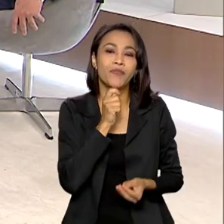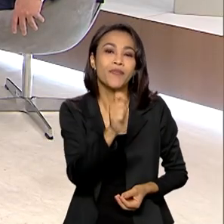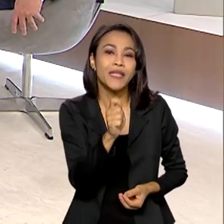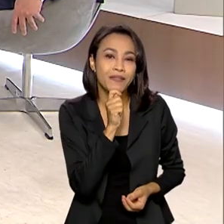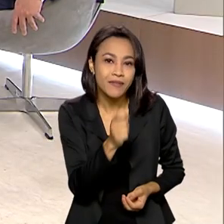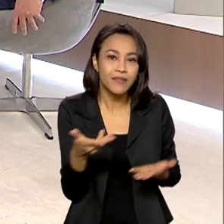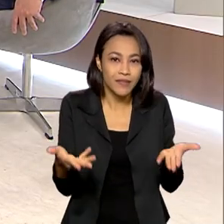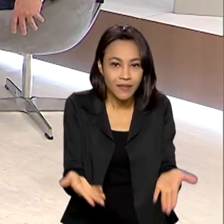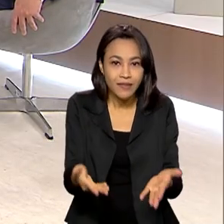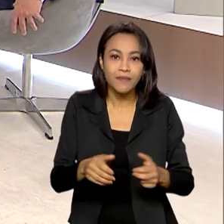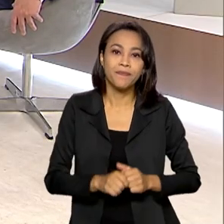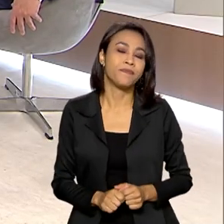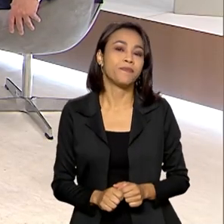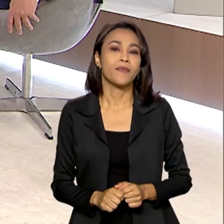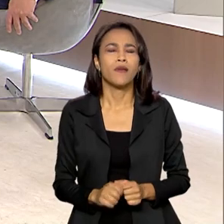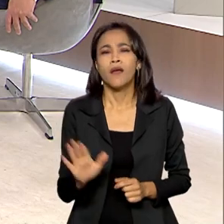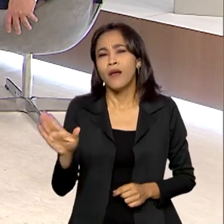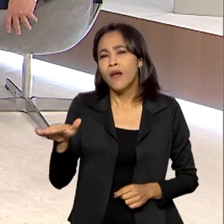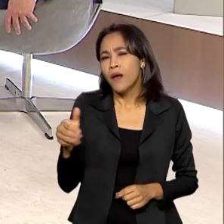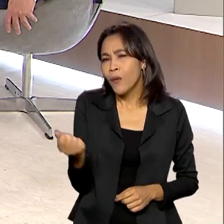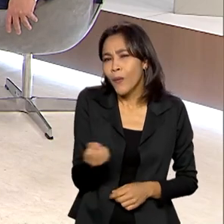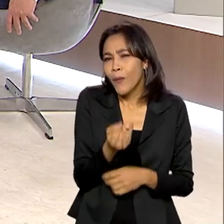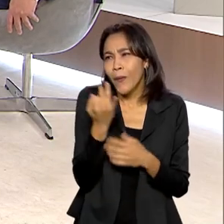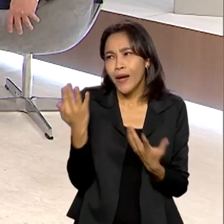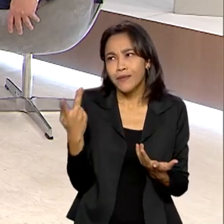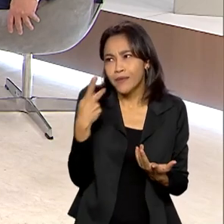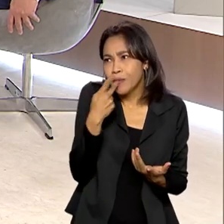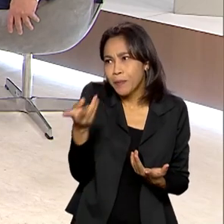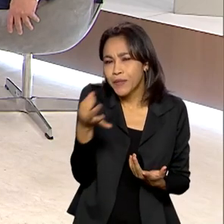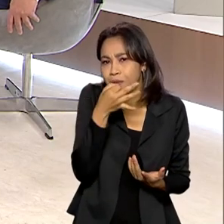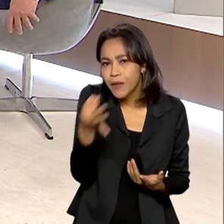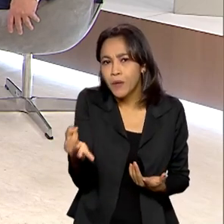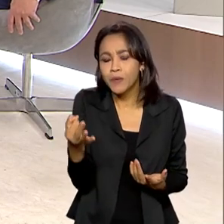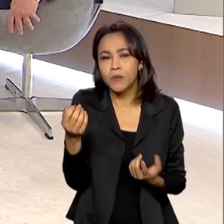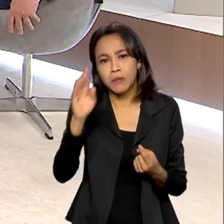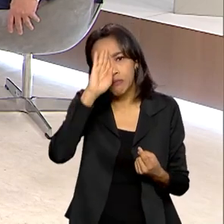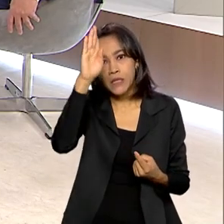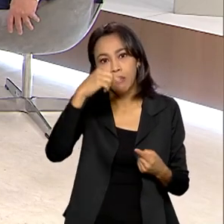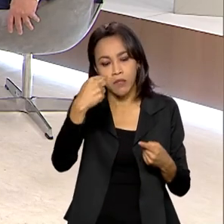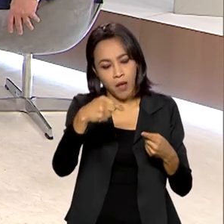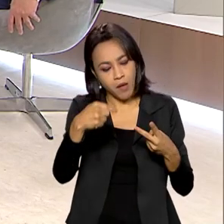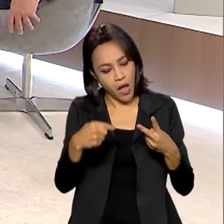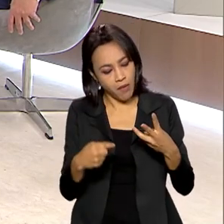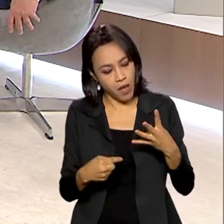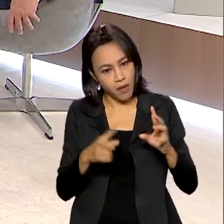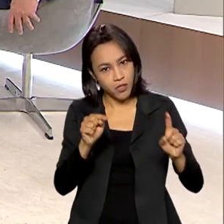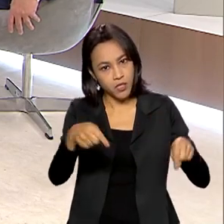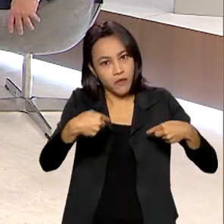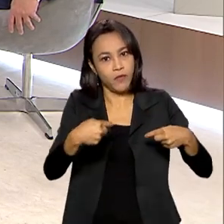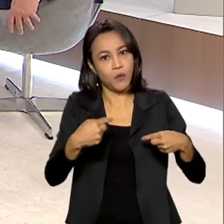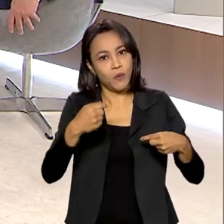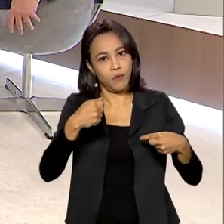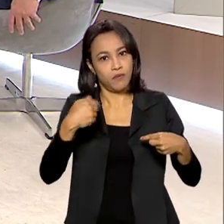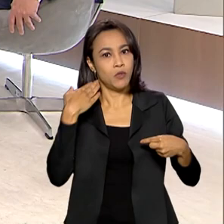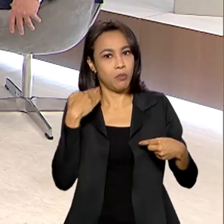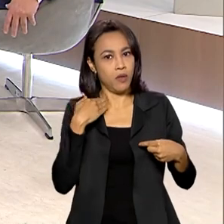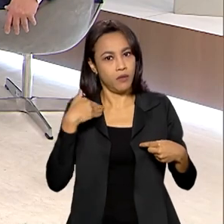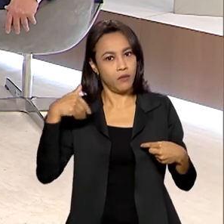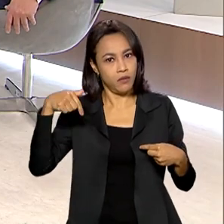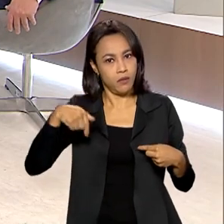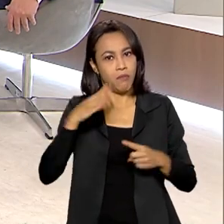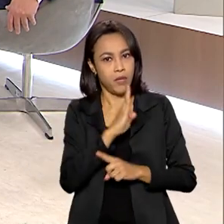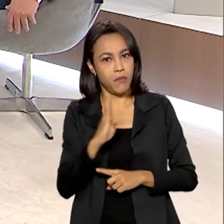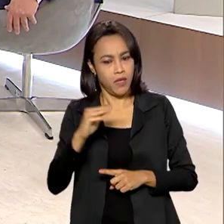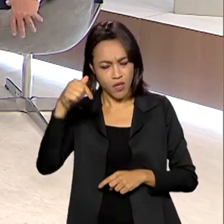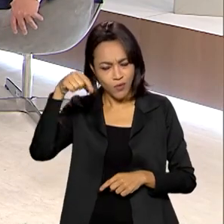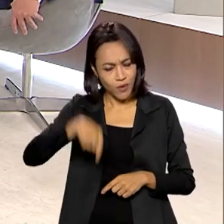bate-papo aqui, quais são, na sua visão, os principais desafios do Banco do Brasil, não só para este, mas também para os